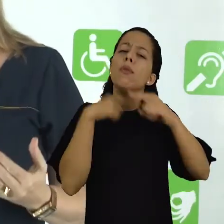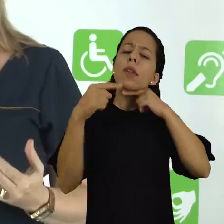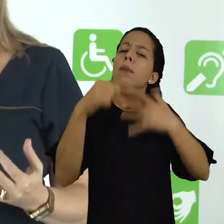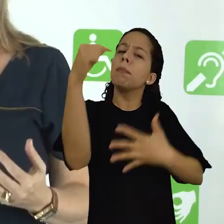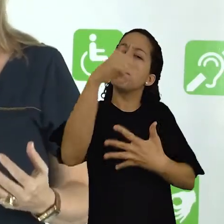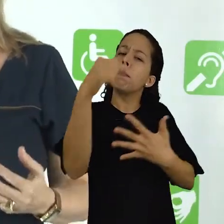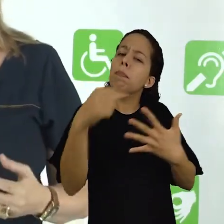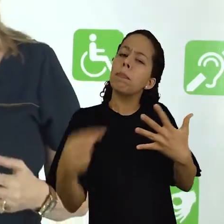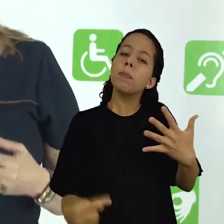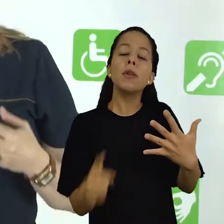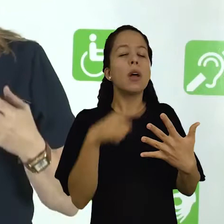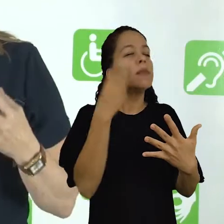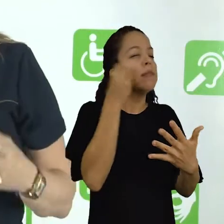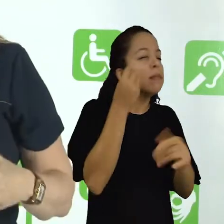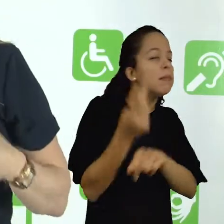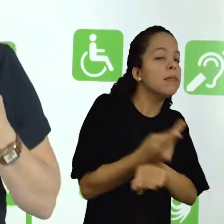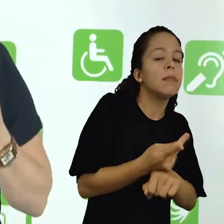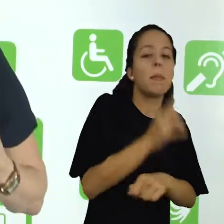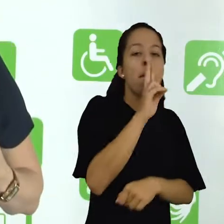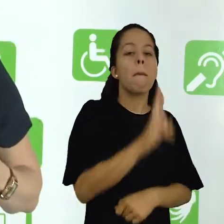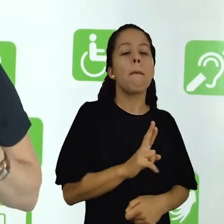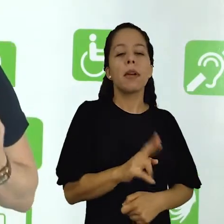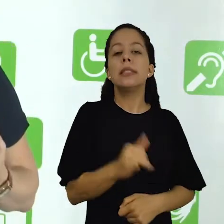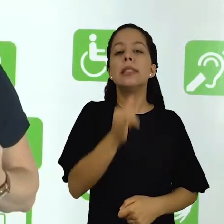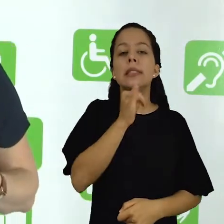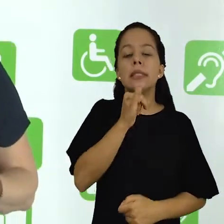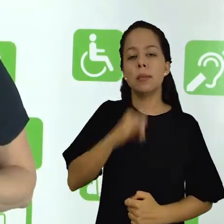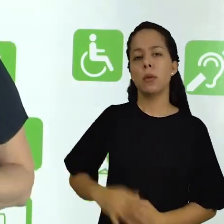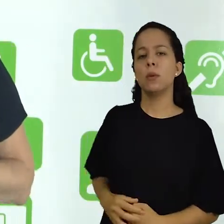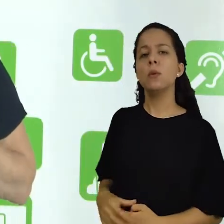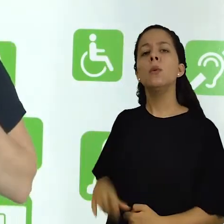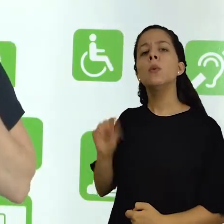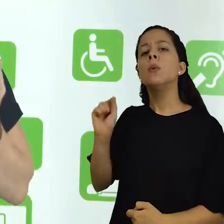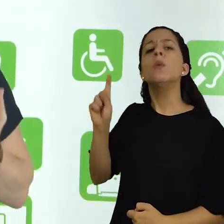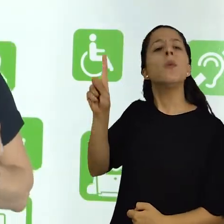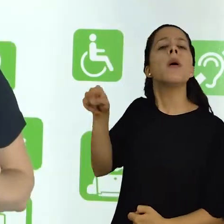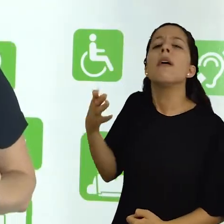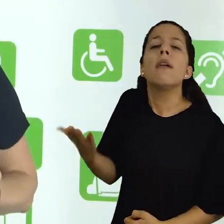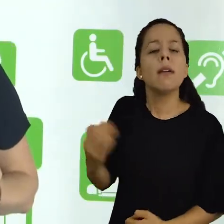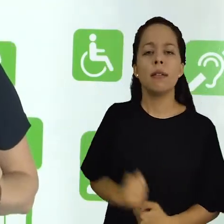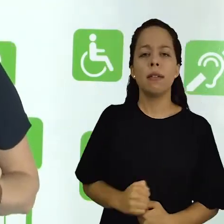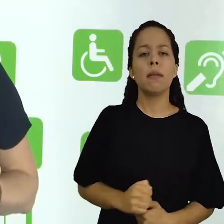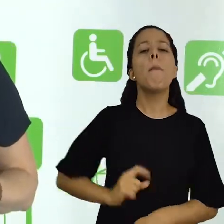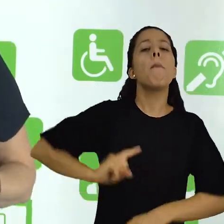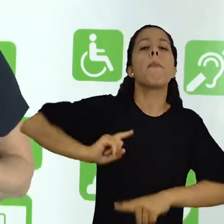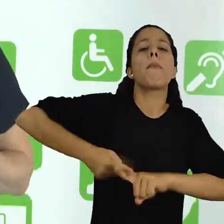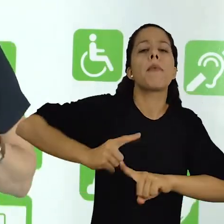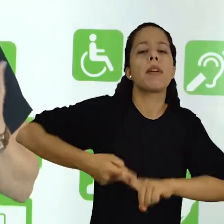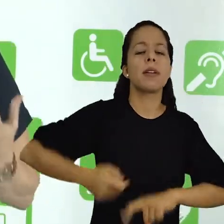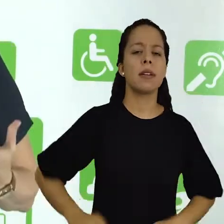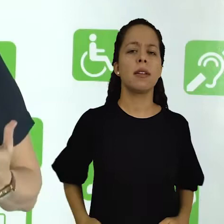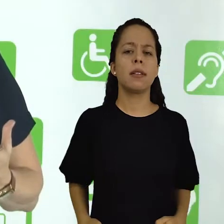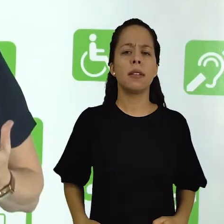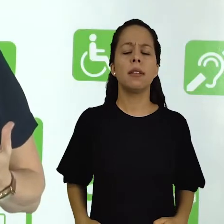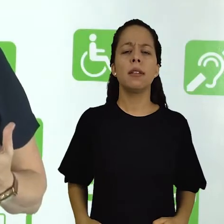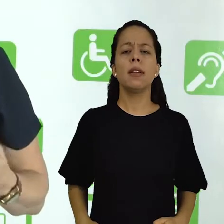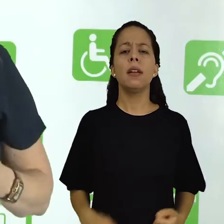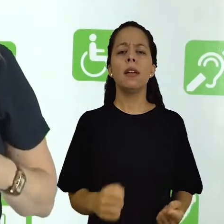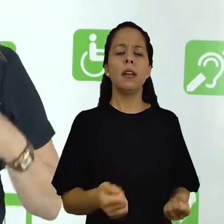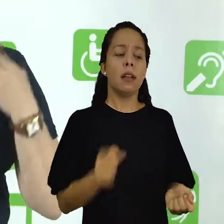questionamentos que estão presentes em nossa vida. Por exemplo, o que é? Por quê?